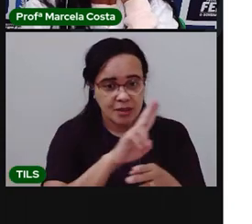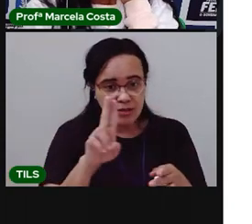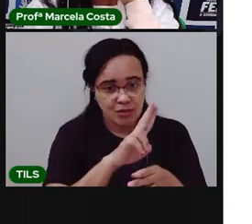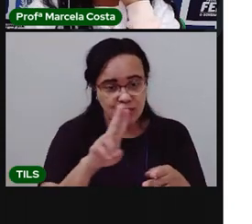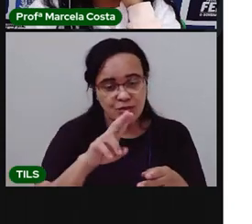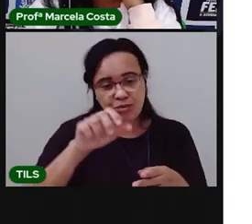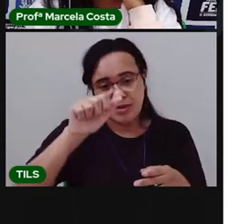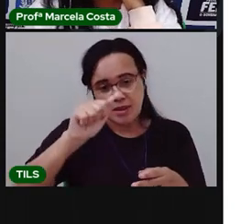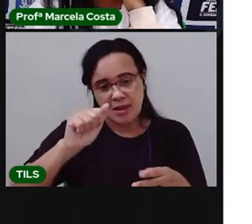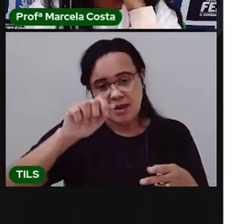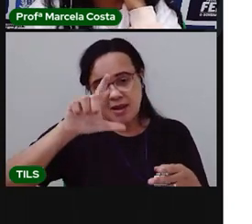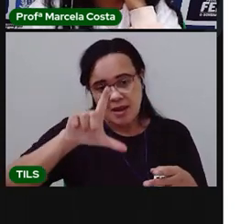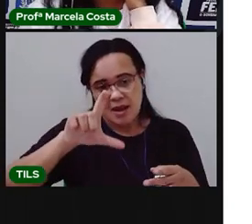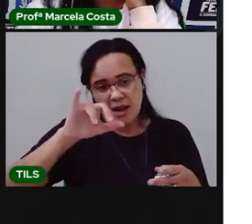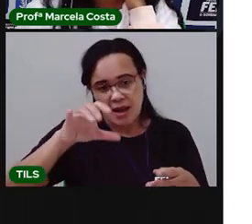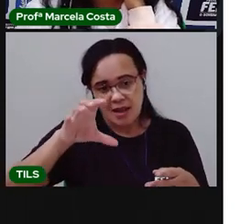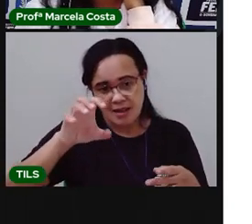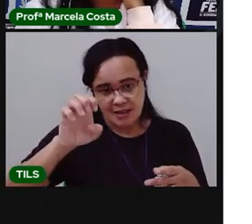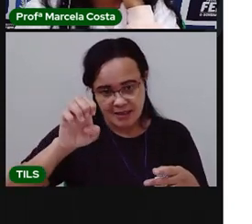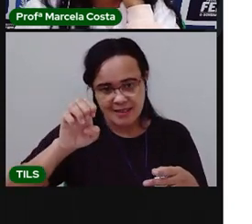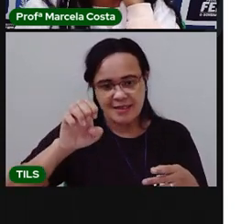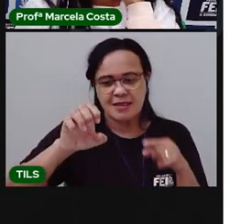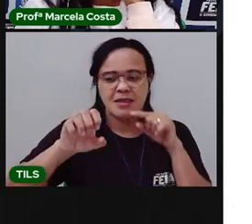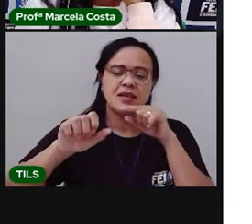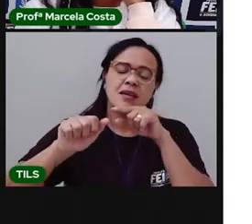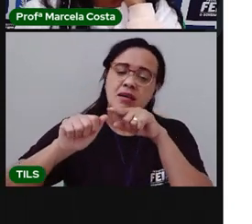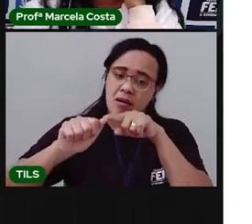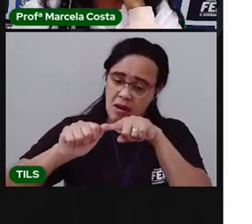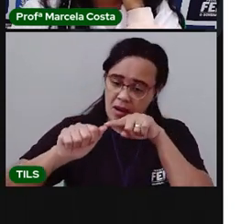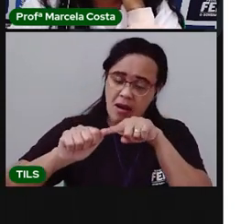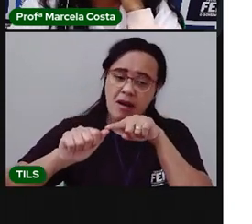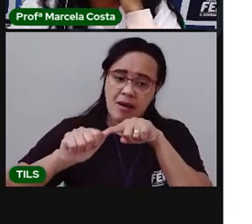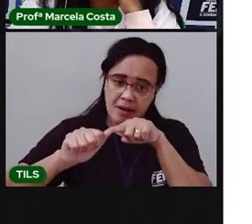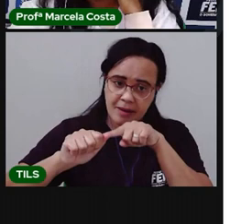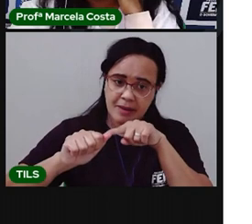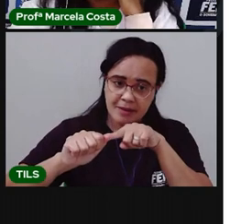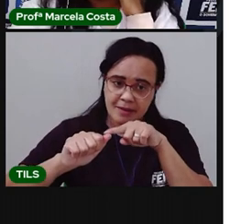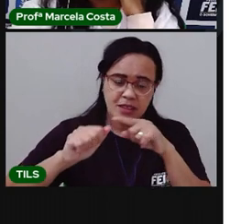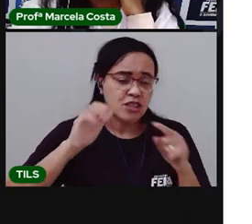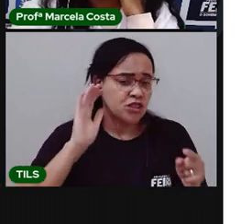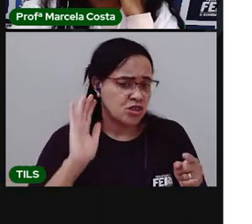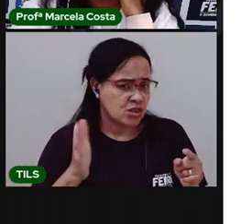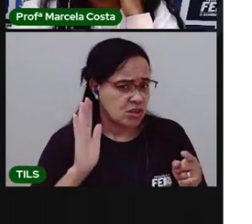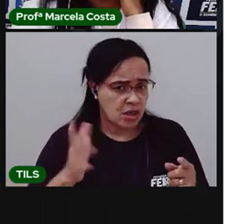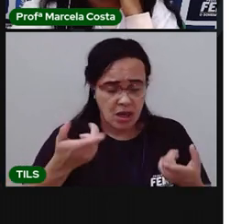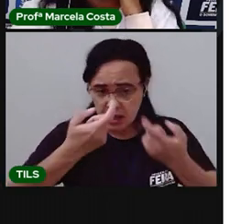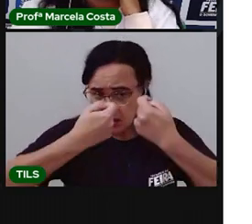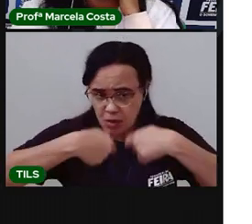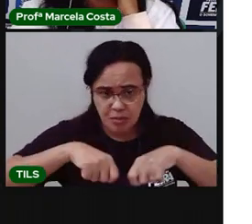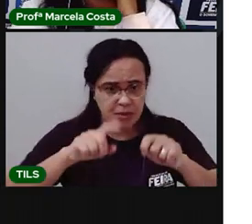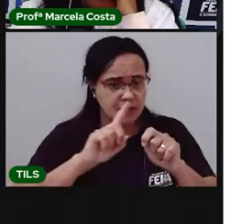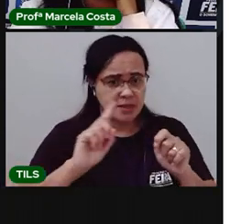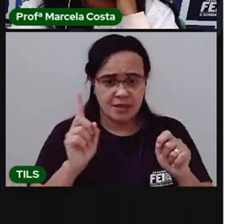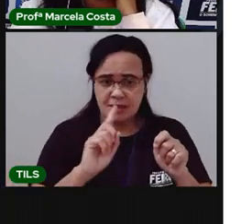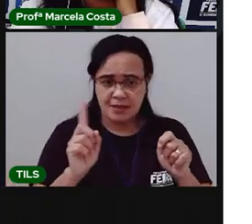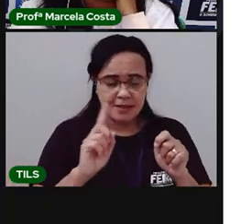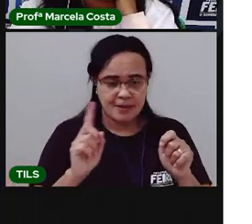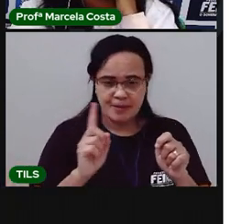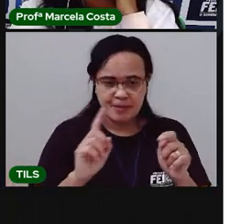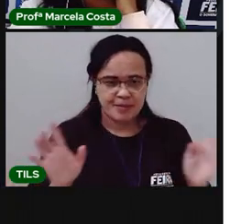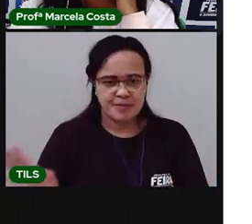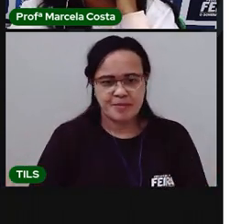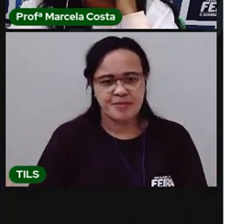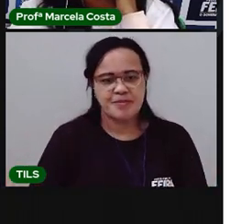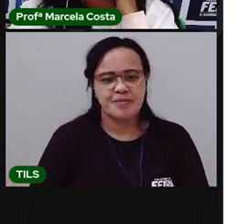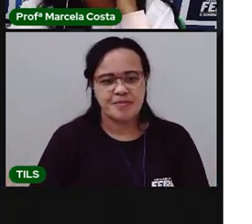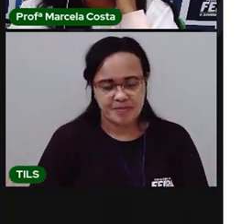Com a letra A, não é isso? Mas o A já está aqui embaixo. Então, pronto. Não precisa colocar